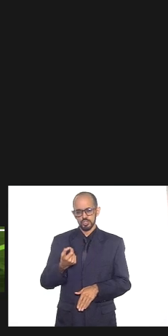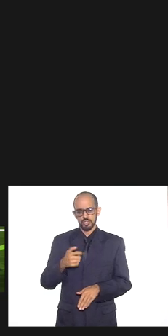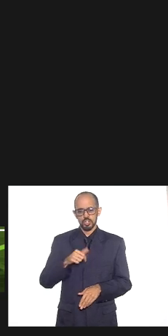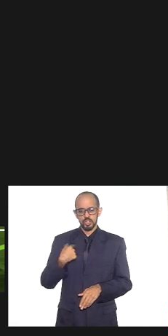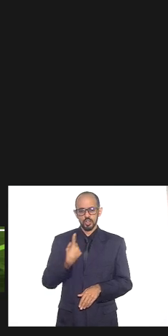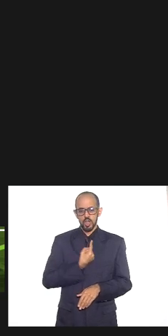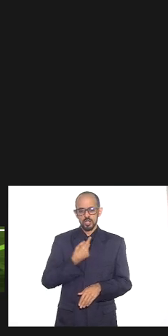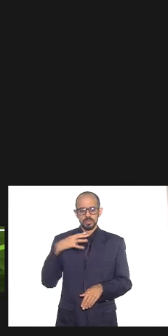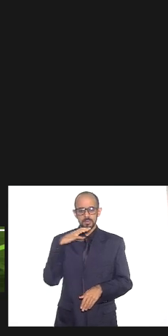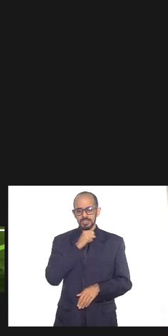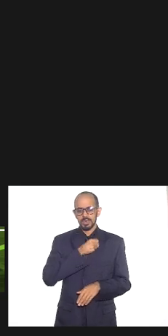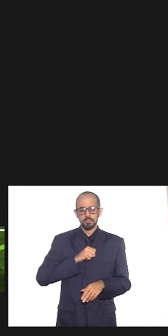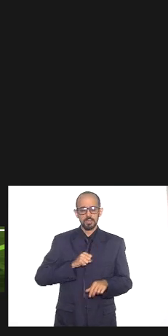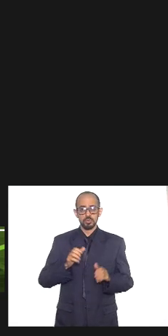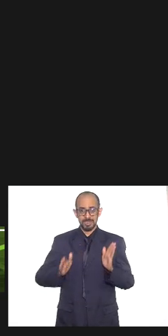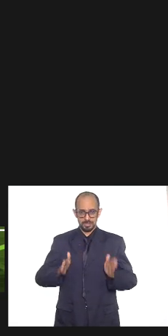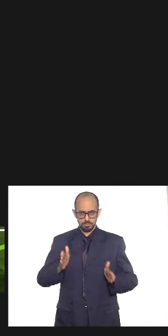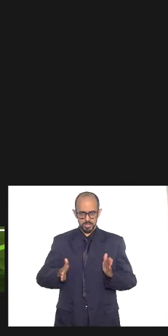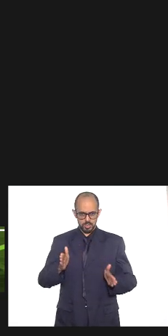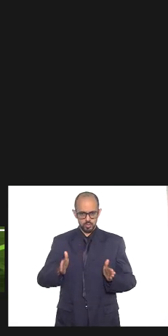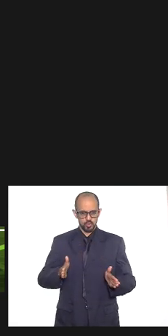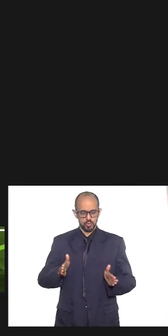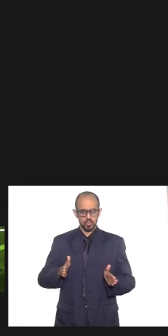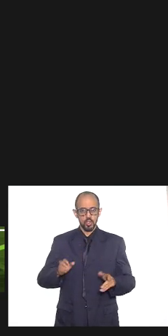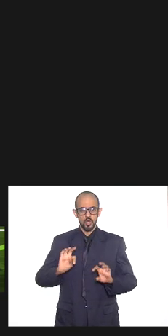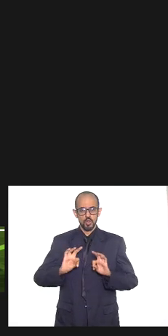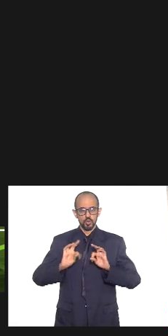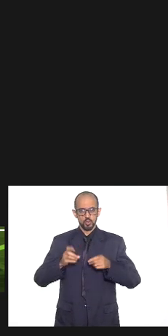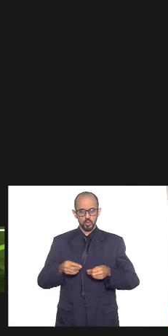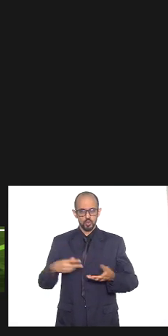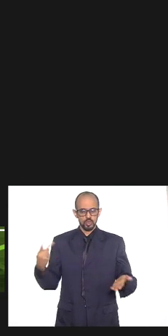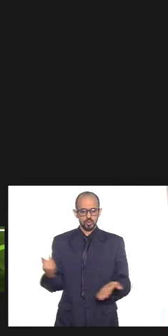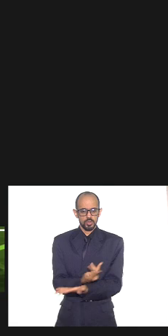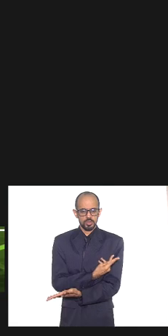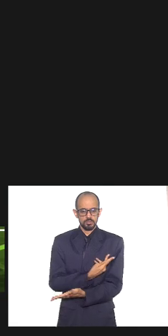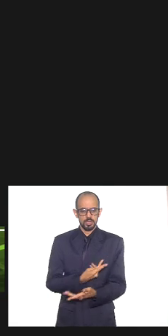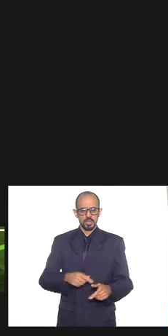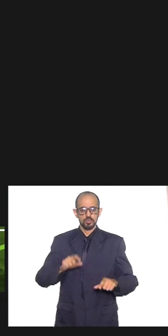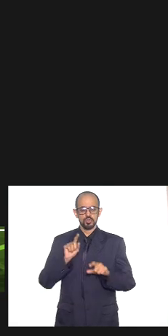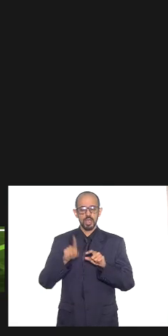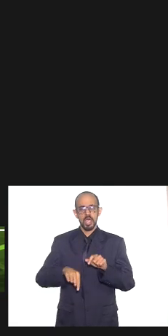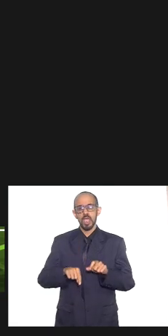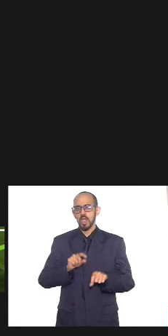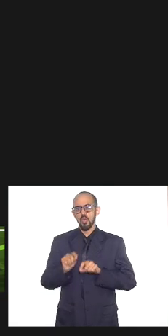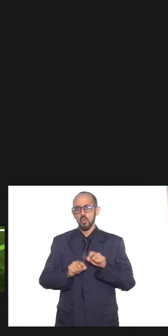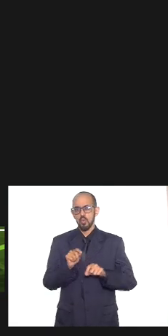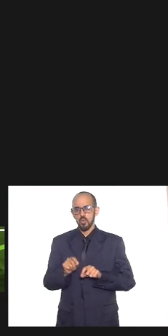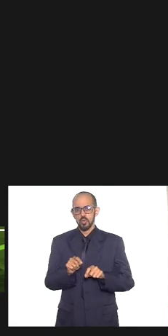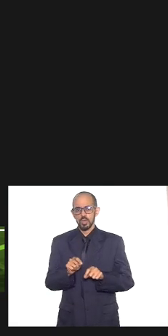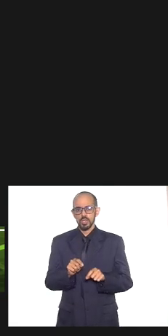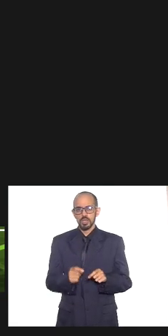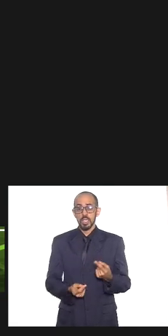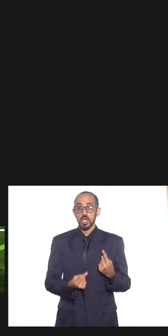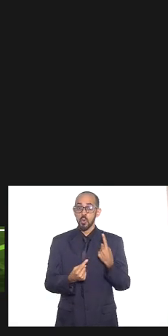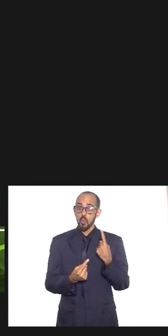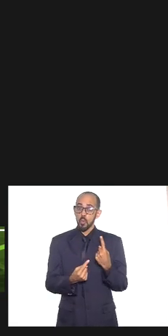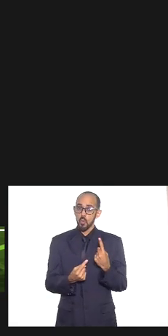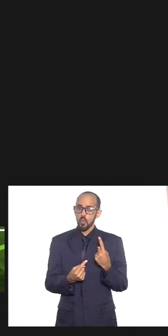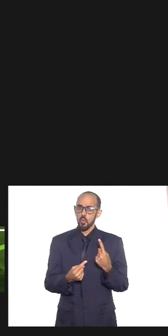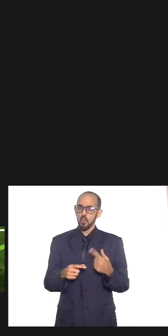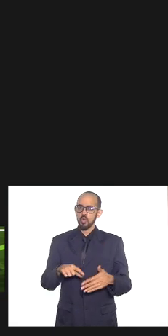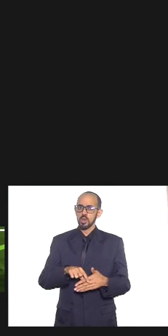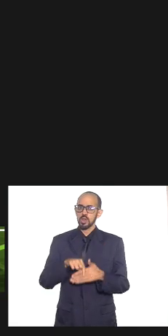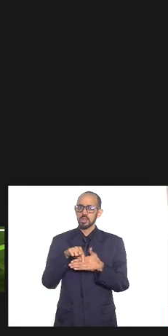percebemos que nesse período todos os episódios estiveram centrados em uma facção criminosa que foi o terceiro